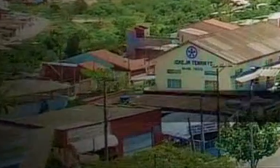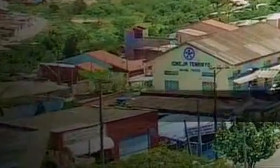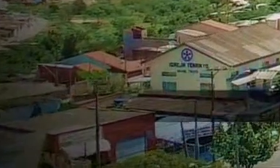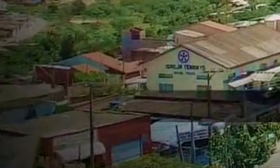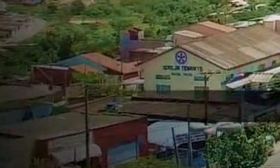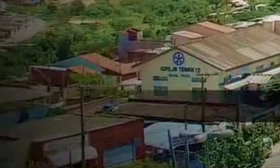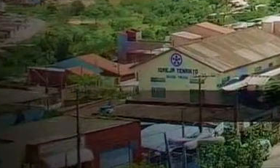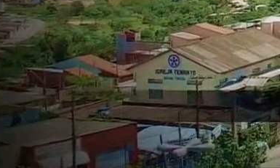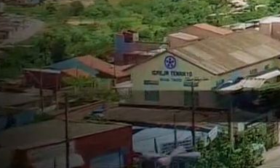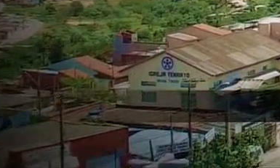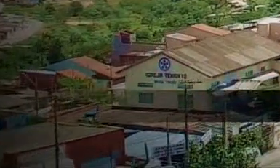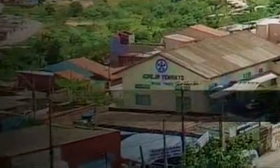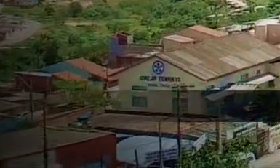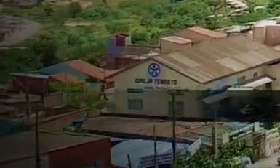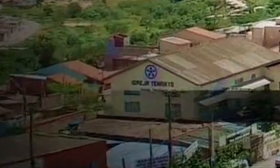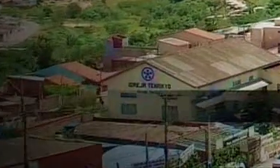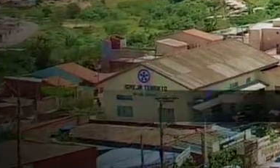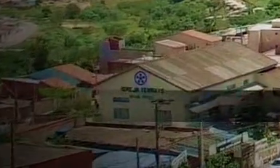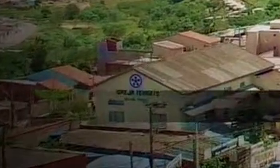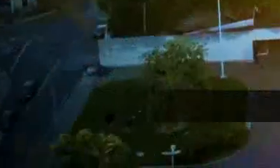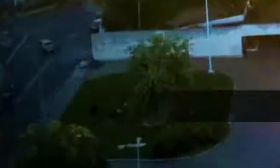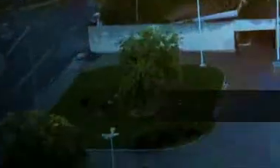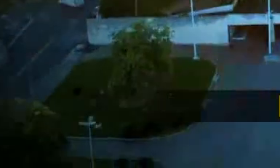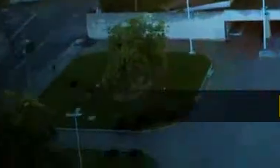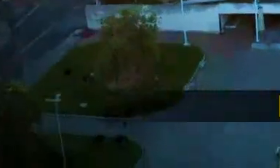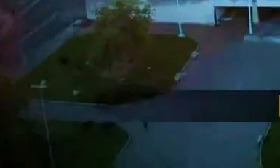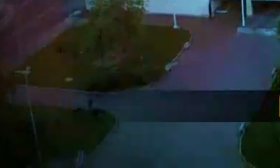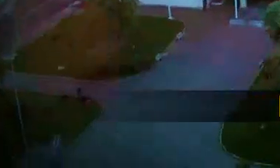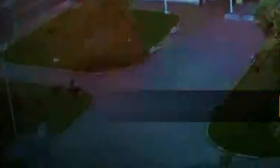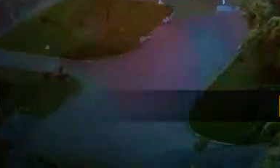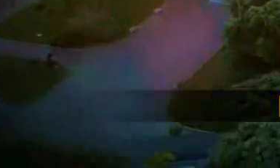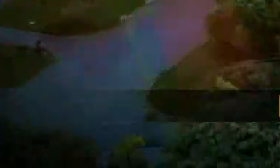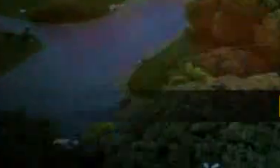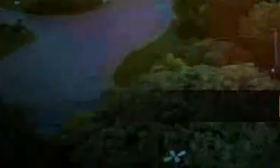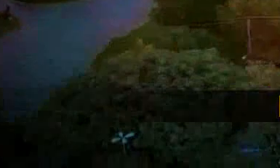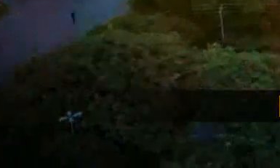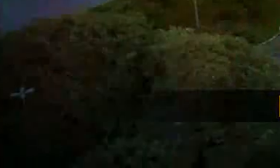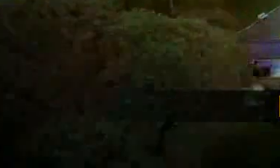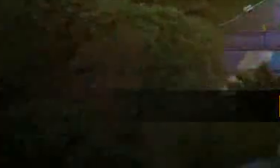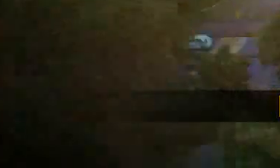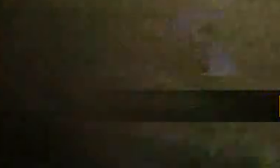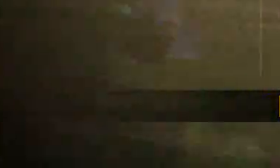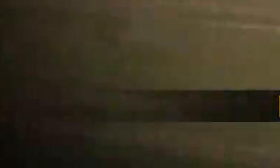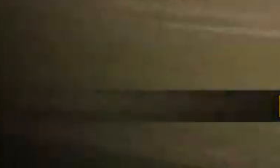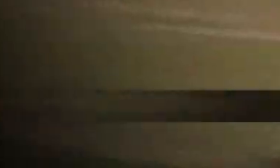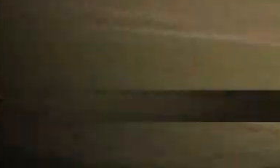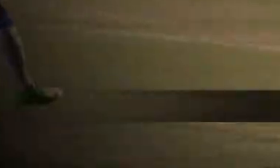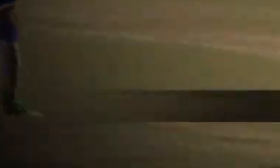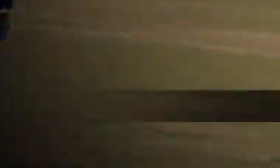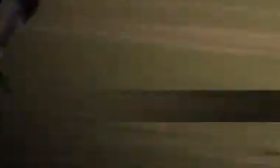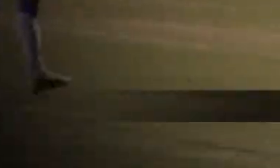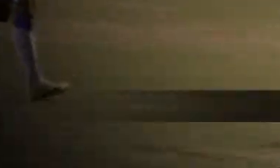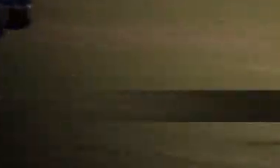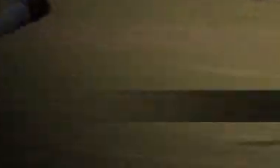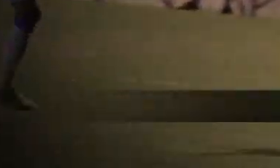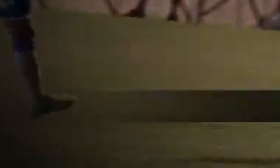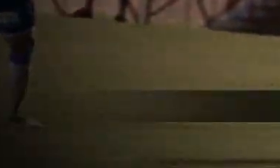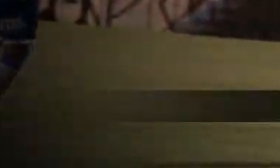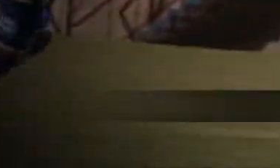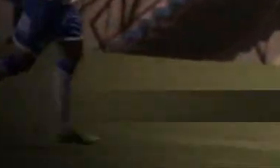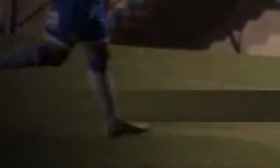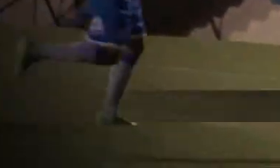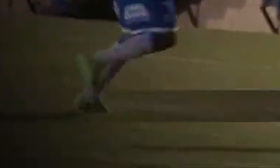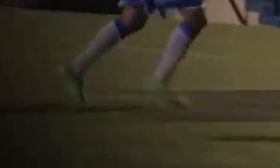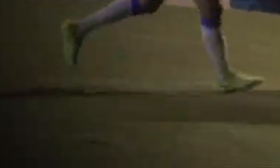outras mudas, por Brasil, a pátria amada Os filhos desse sol espanhol, A pátria amada,